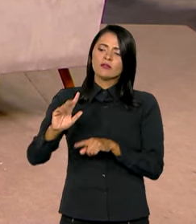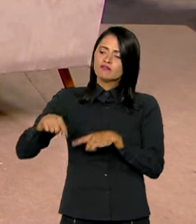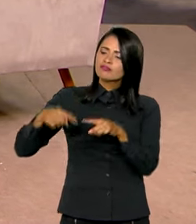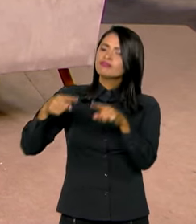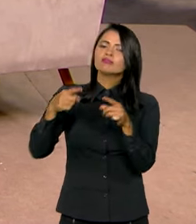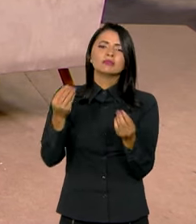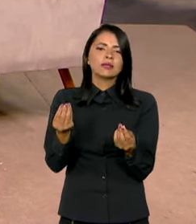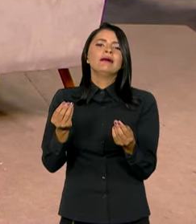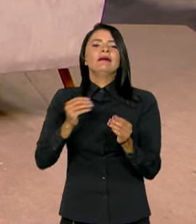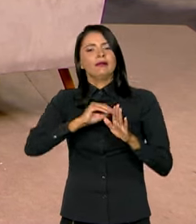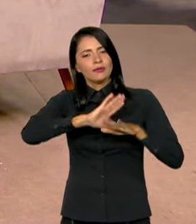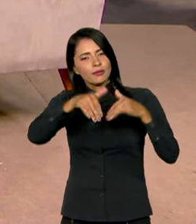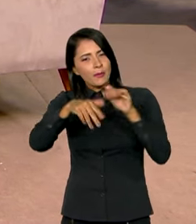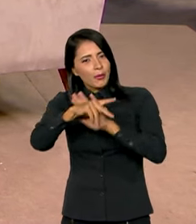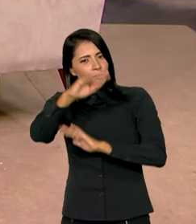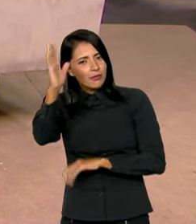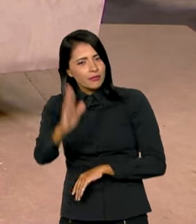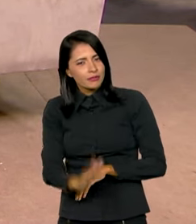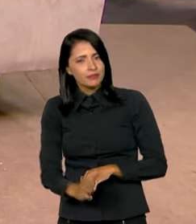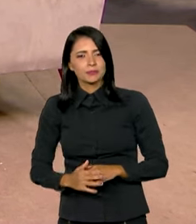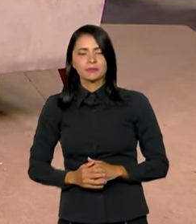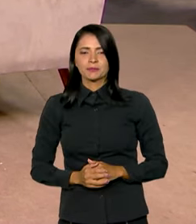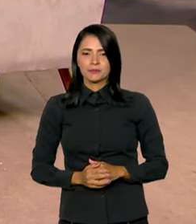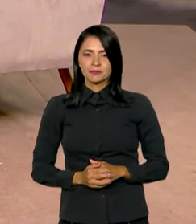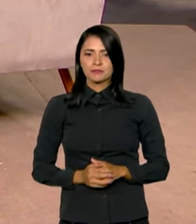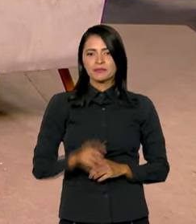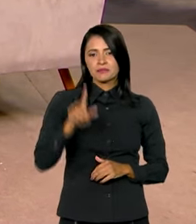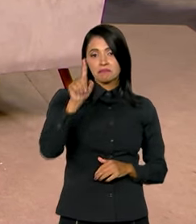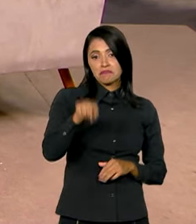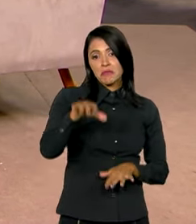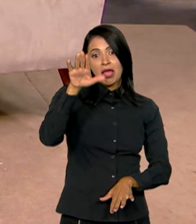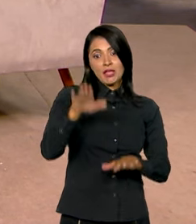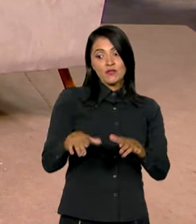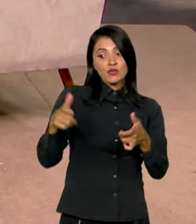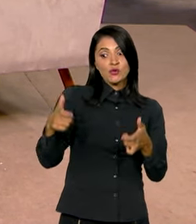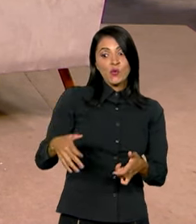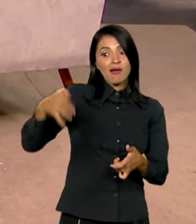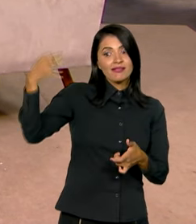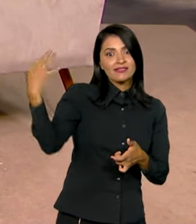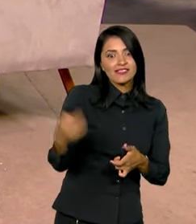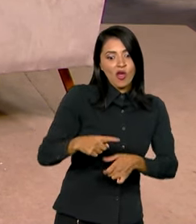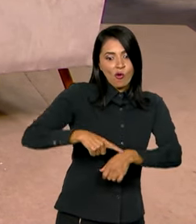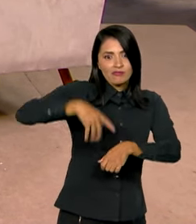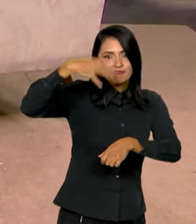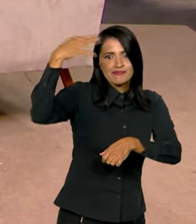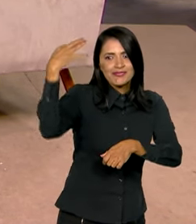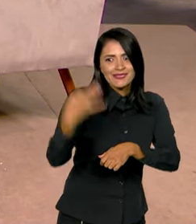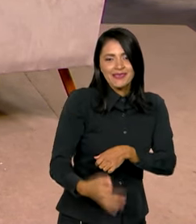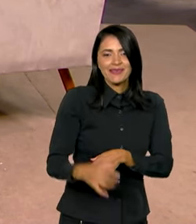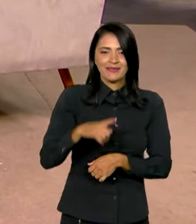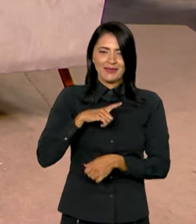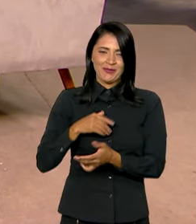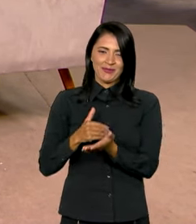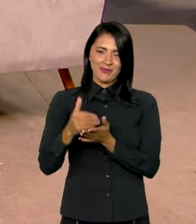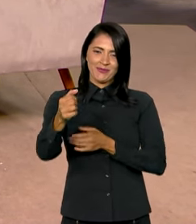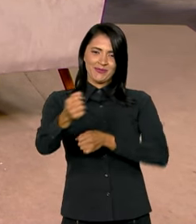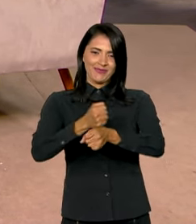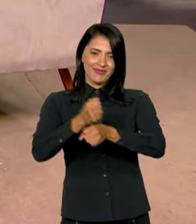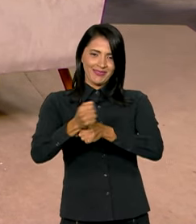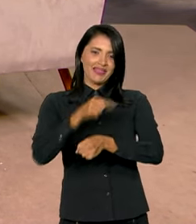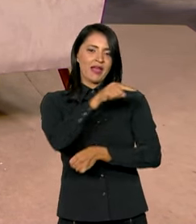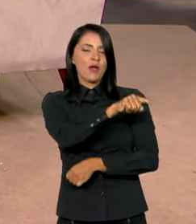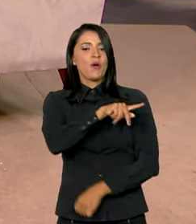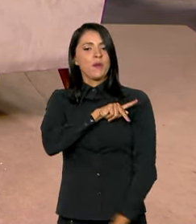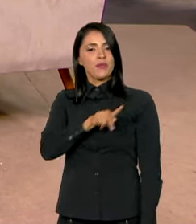vai contribuir para o desenvolvimento do Brasil. É aquela coisa de estar, às vezes, no lugar certo, na hora certa. No início do ano, o presidente Lula se